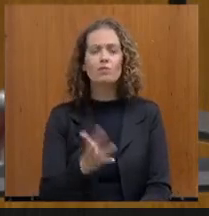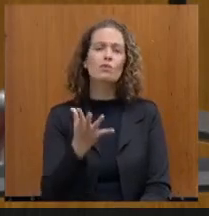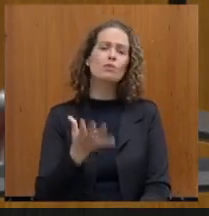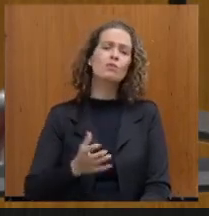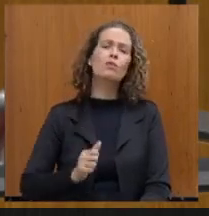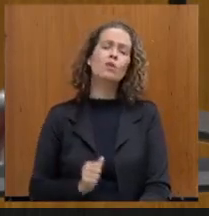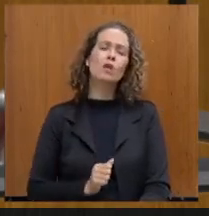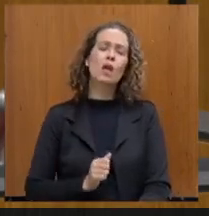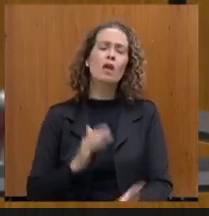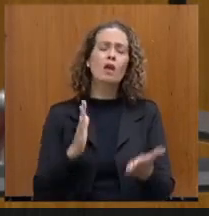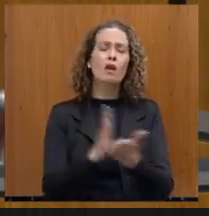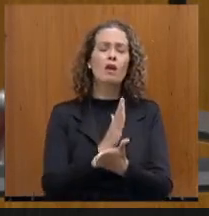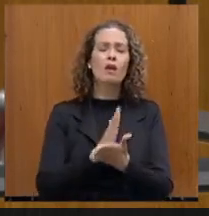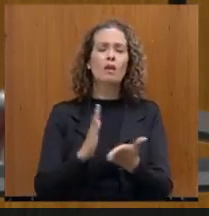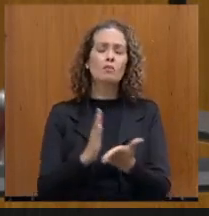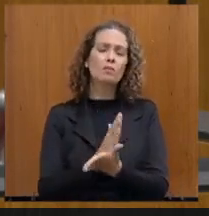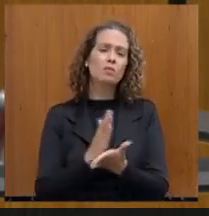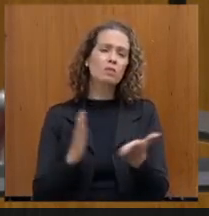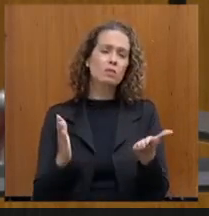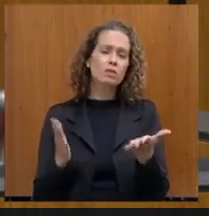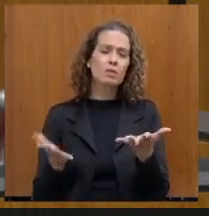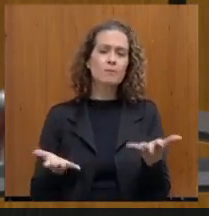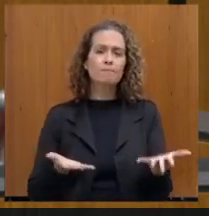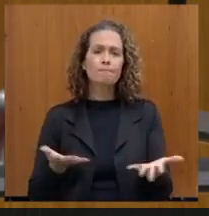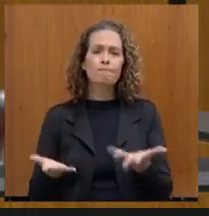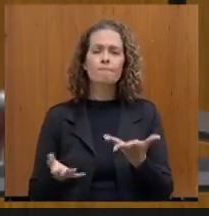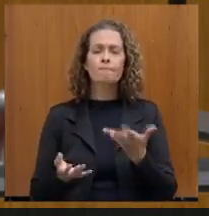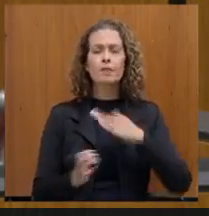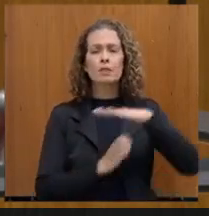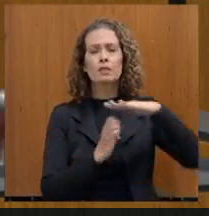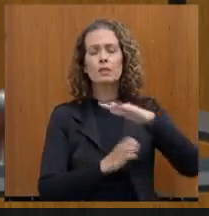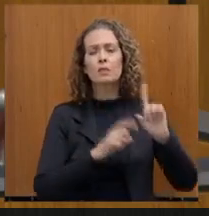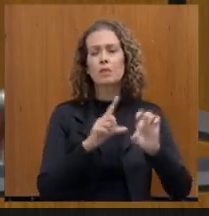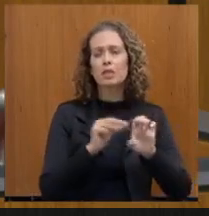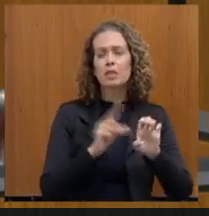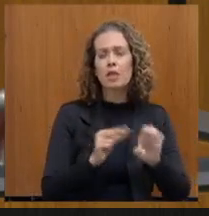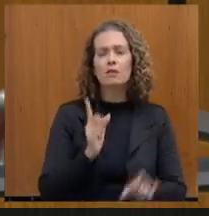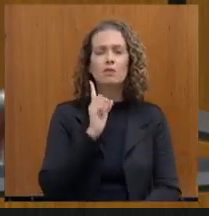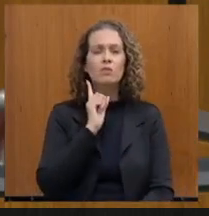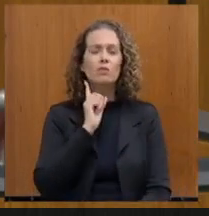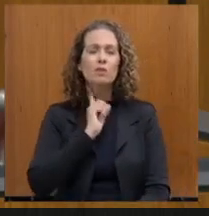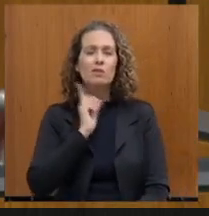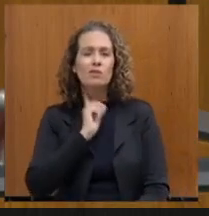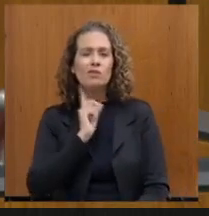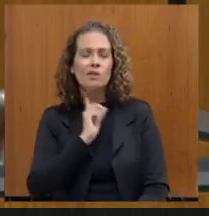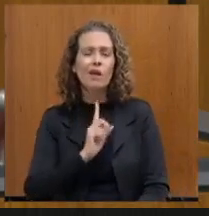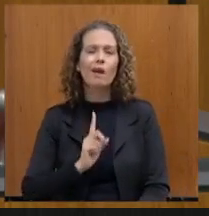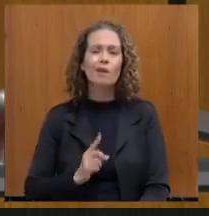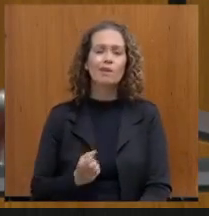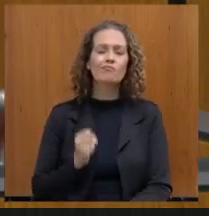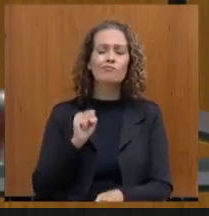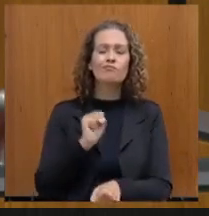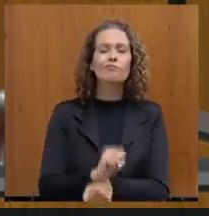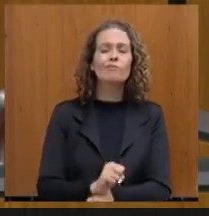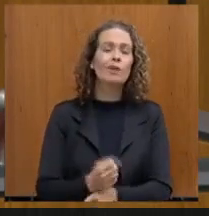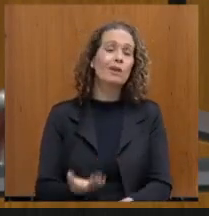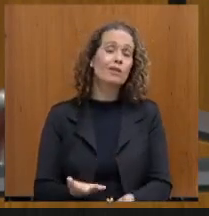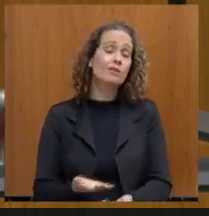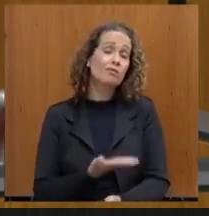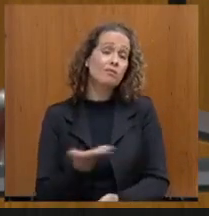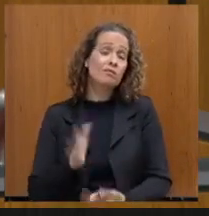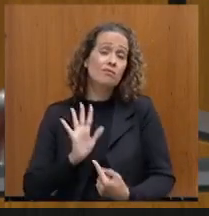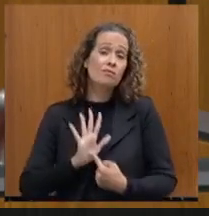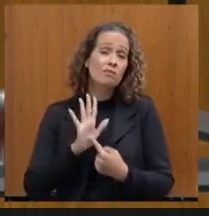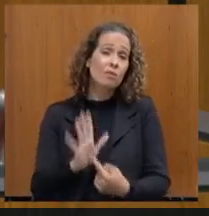para empresários no Estado de Minas Gerais, sem que efetivamente vocês nos demonstrem que